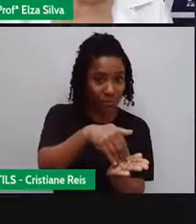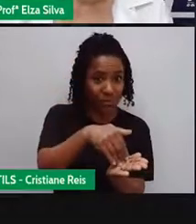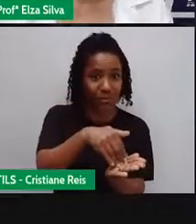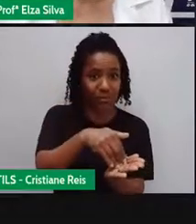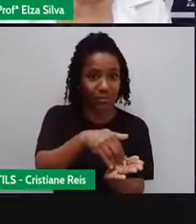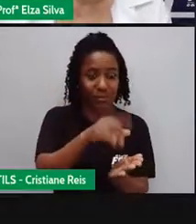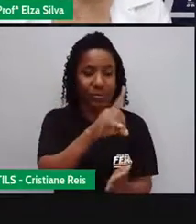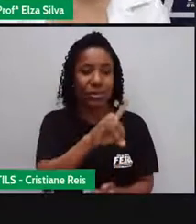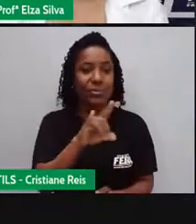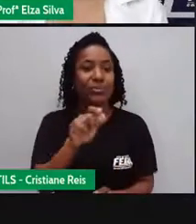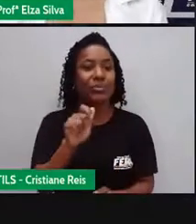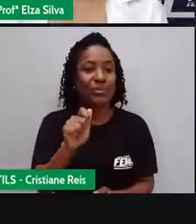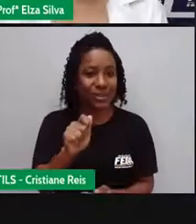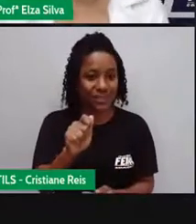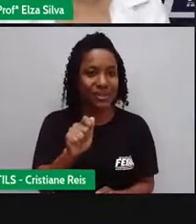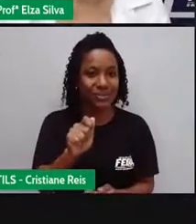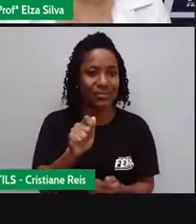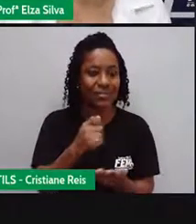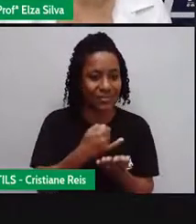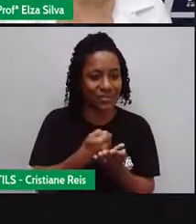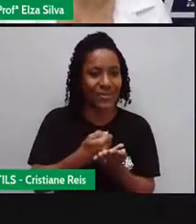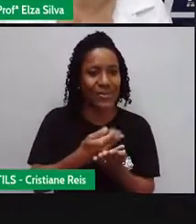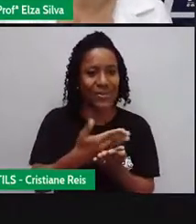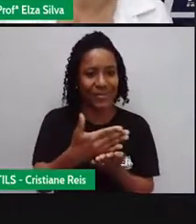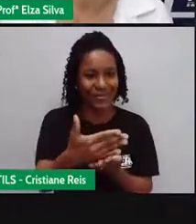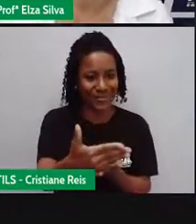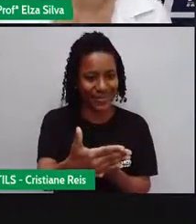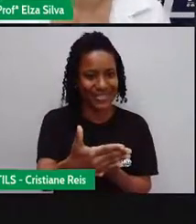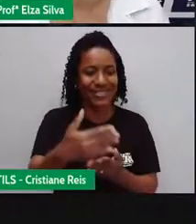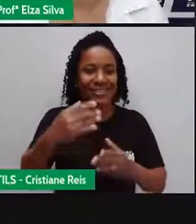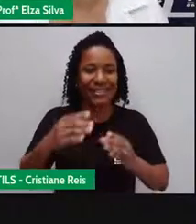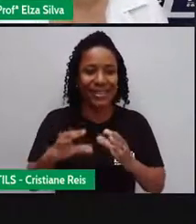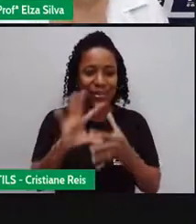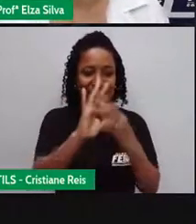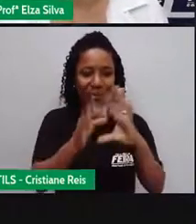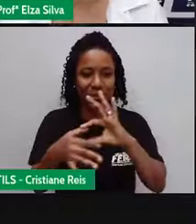Na data que se inicia os Jogos Olímpicos